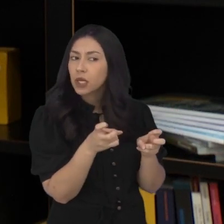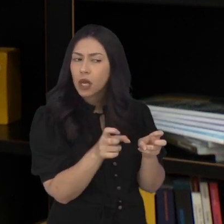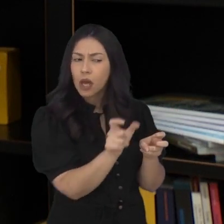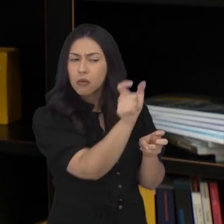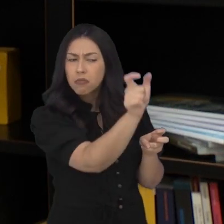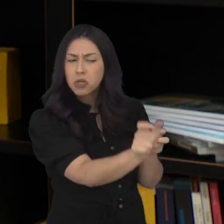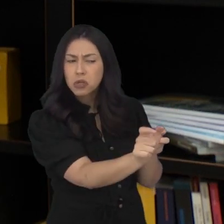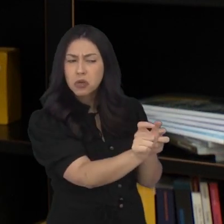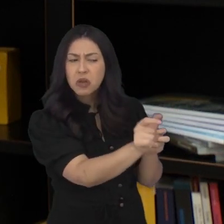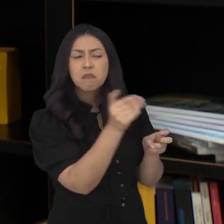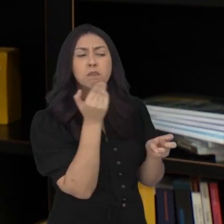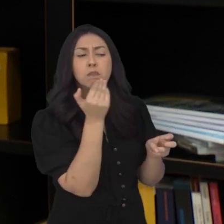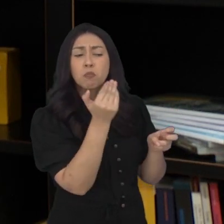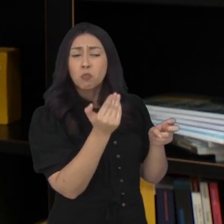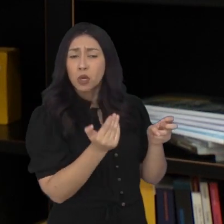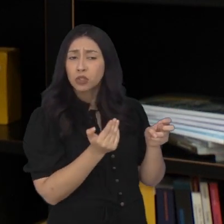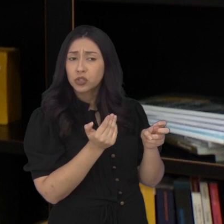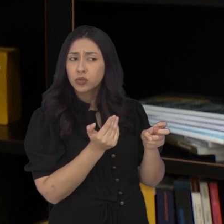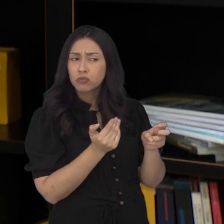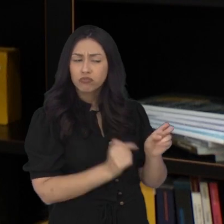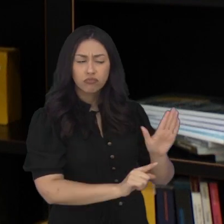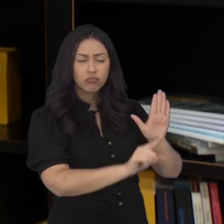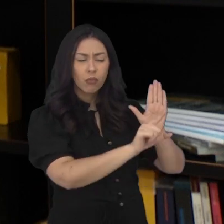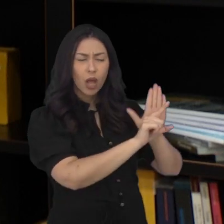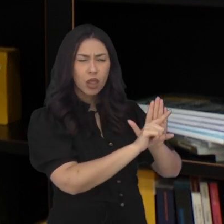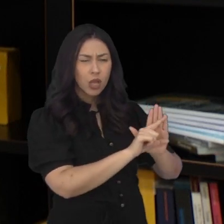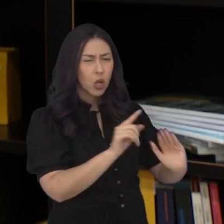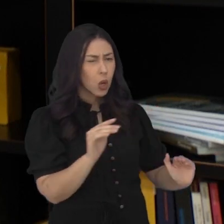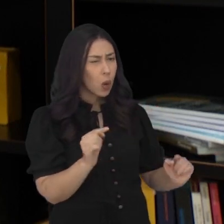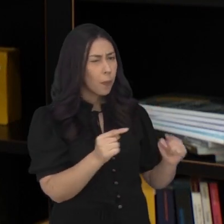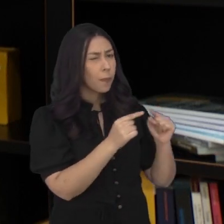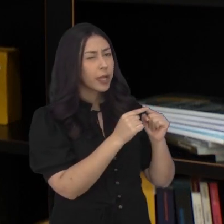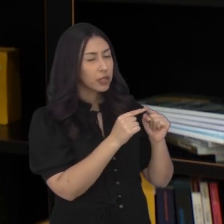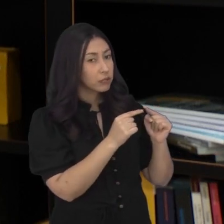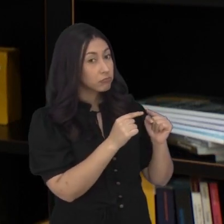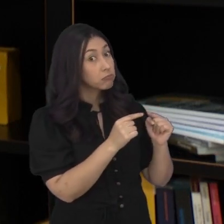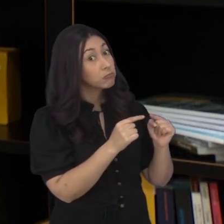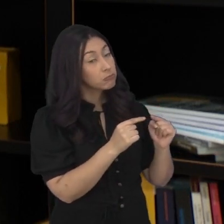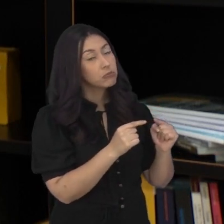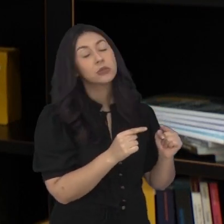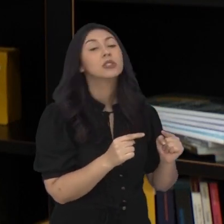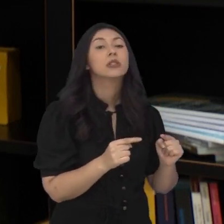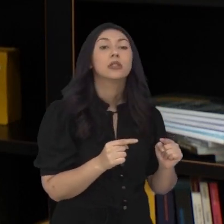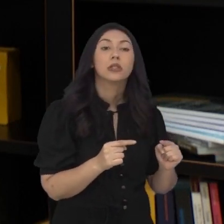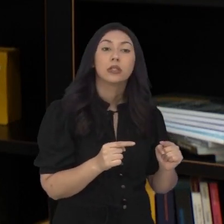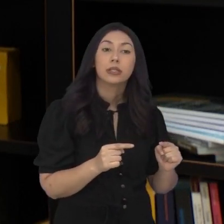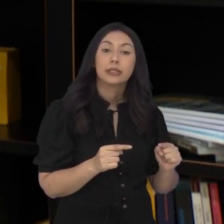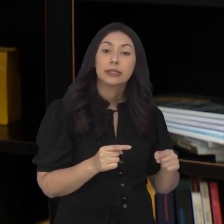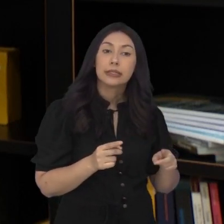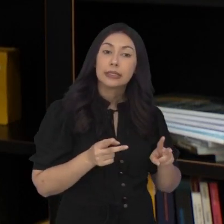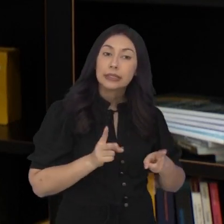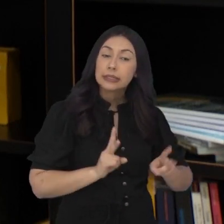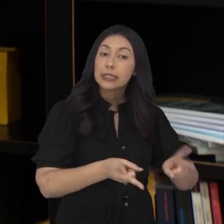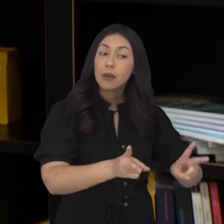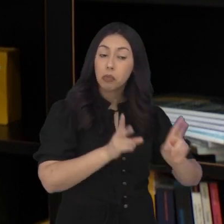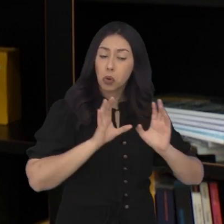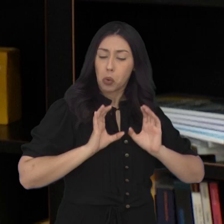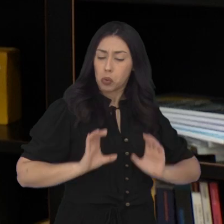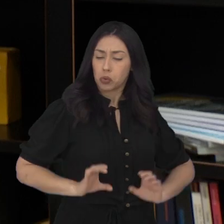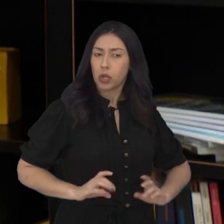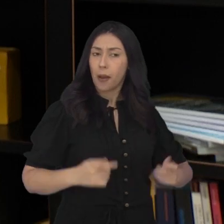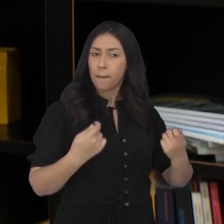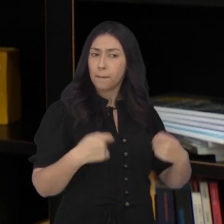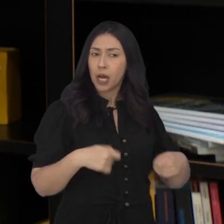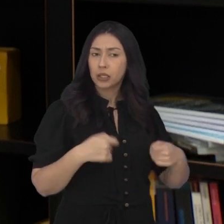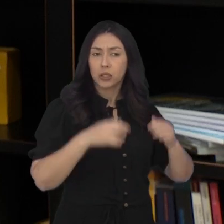se aquele pedido, primeiro, ele vai de encontro com o que a lei exige. Então, esse é o primeiro aspecto. Como ele se pauta sempre, a conduta